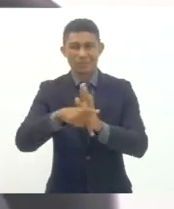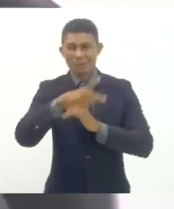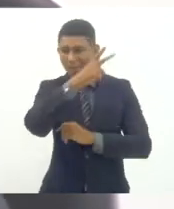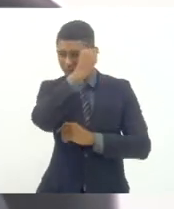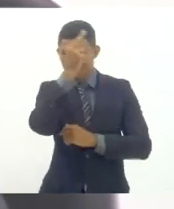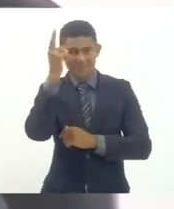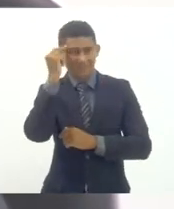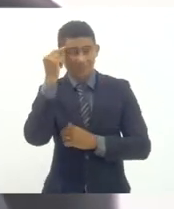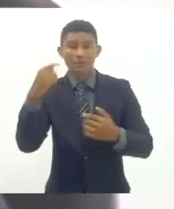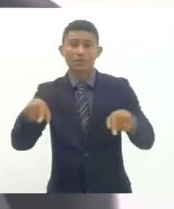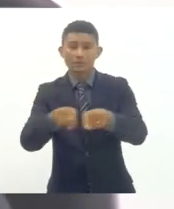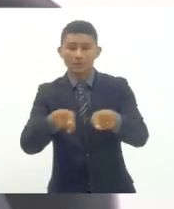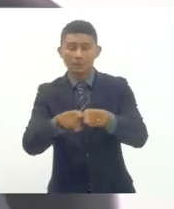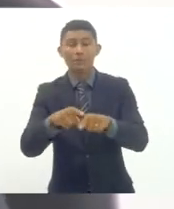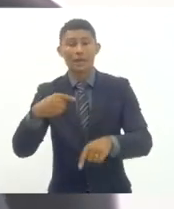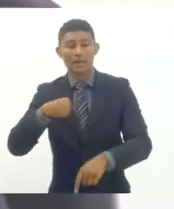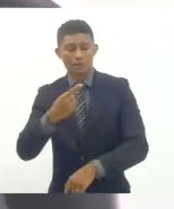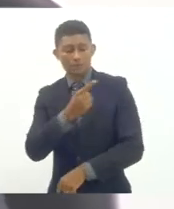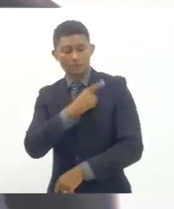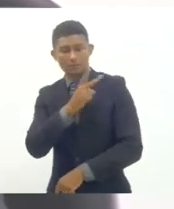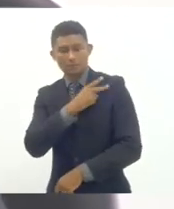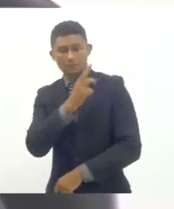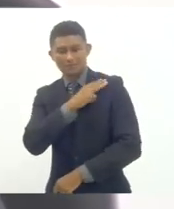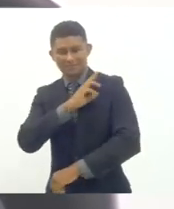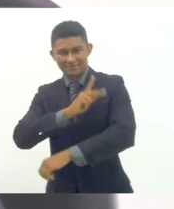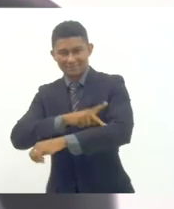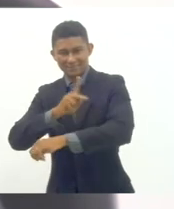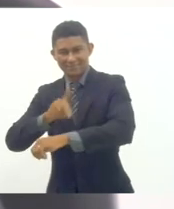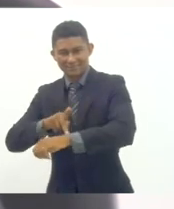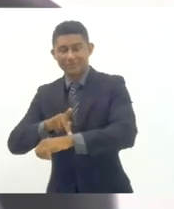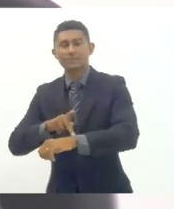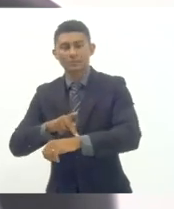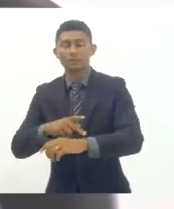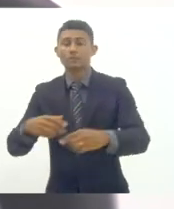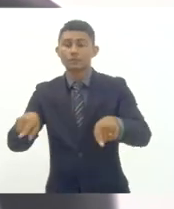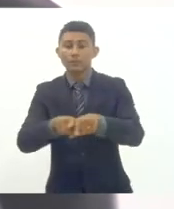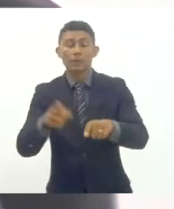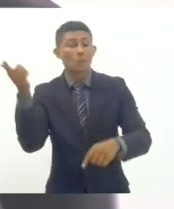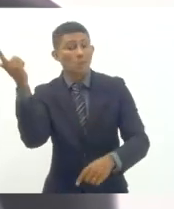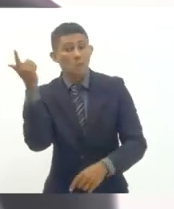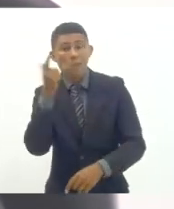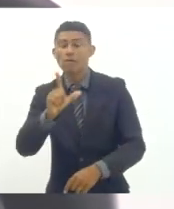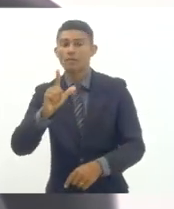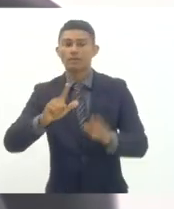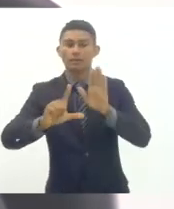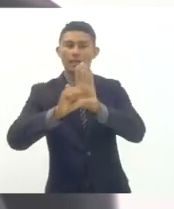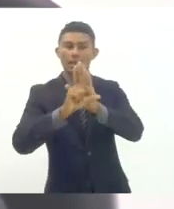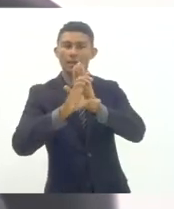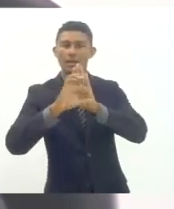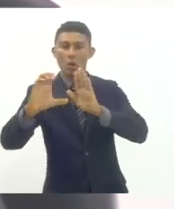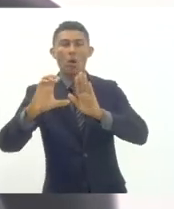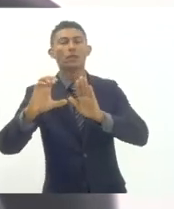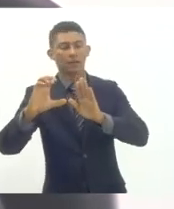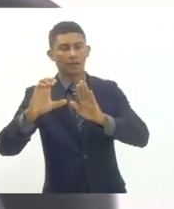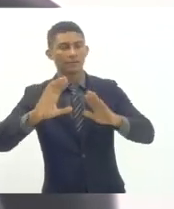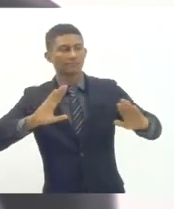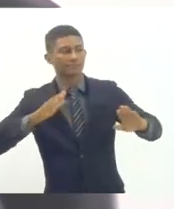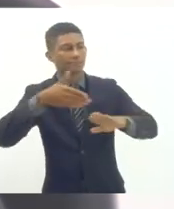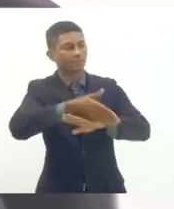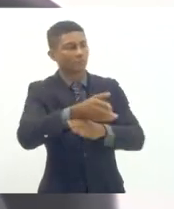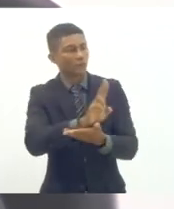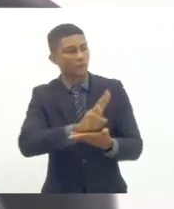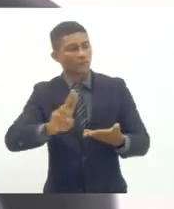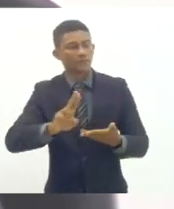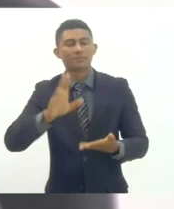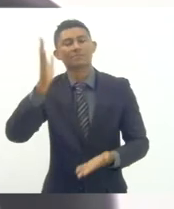normalista consegui adentrar numa universidade pública pela política de cotas então sei muito bem o quanto que a